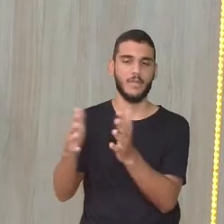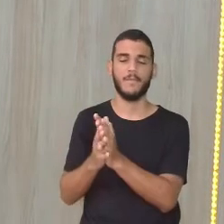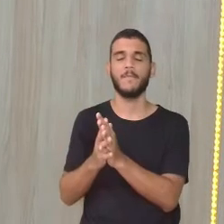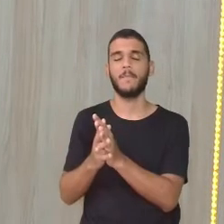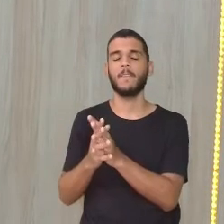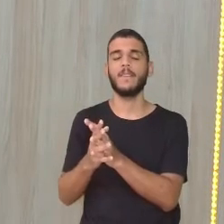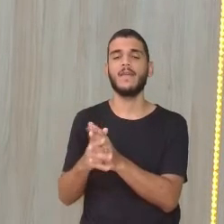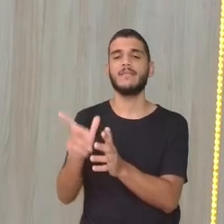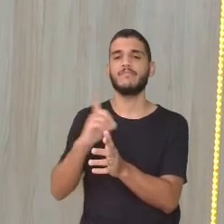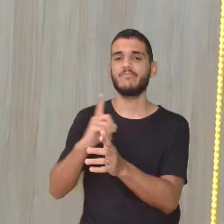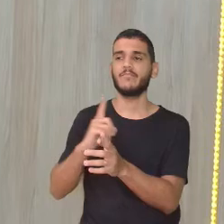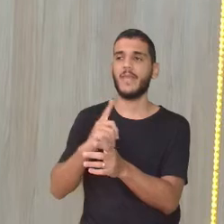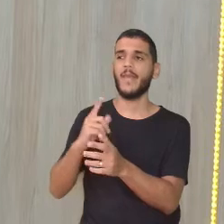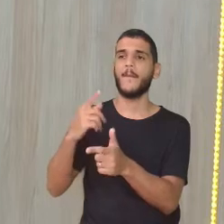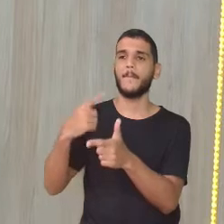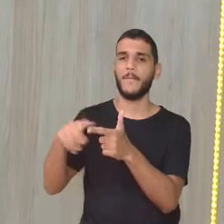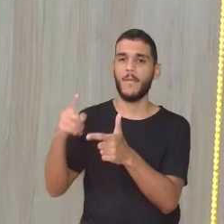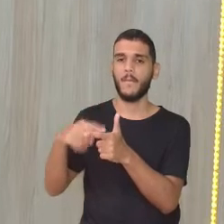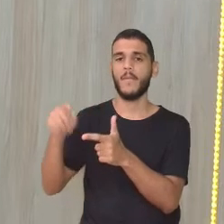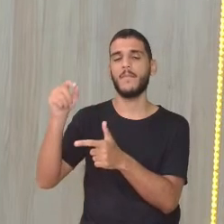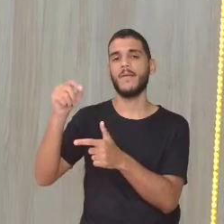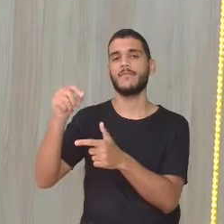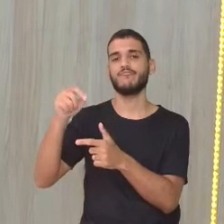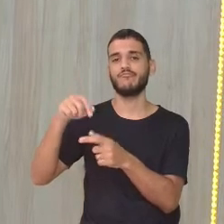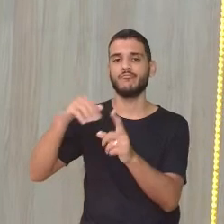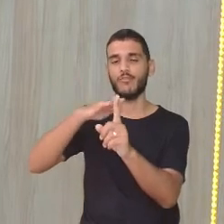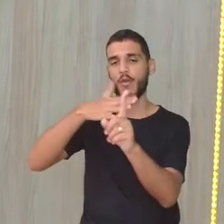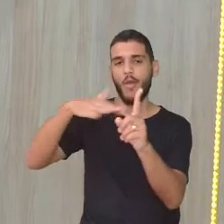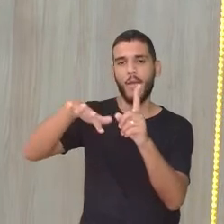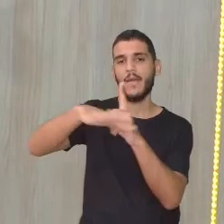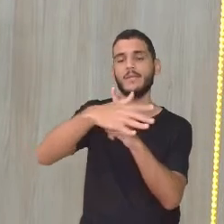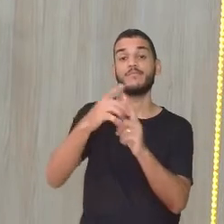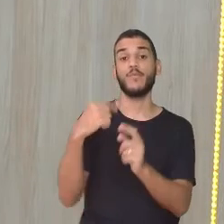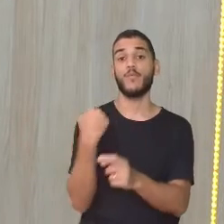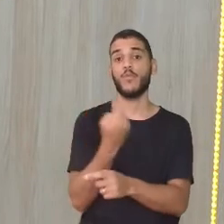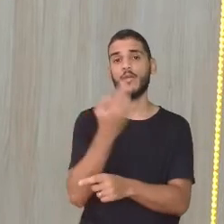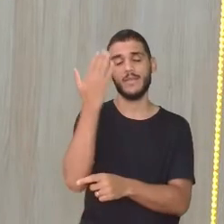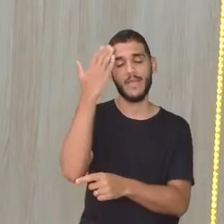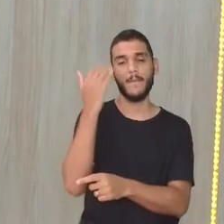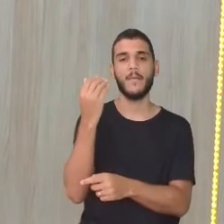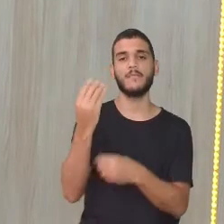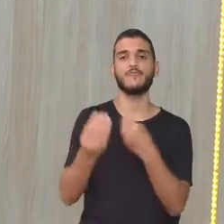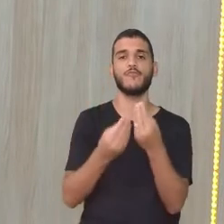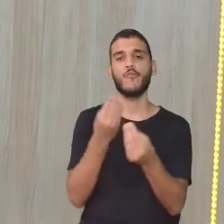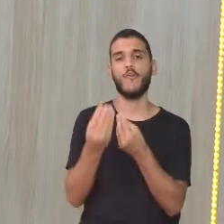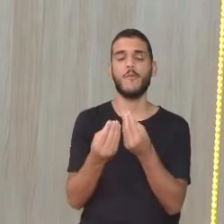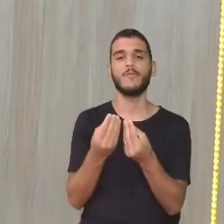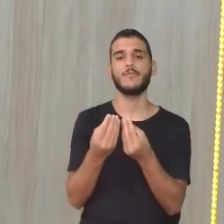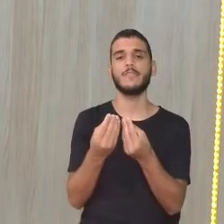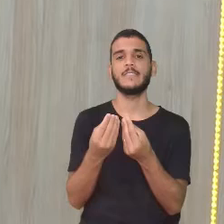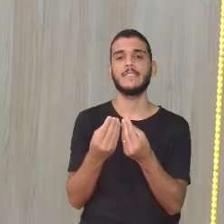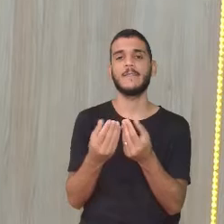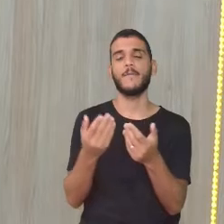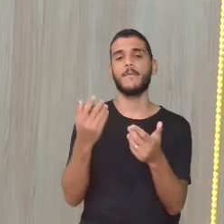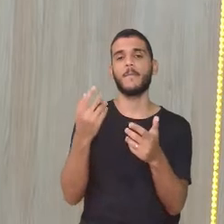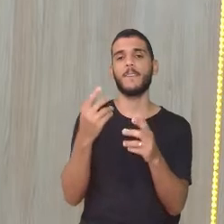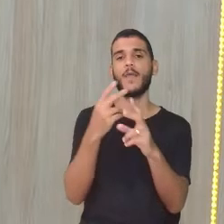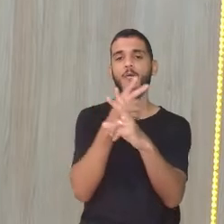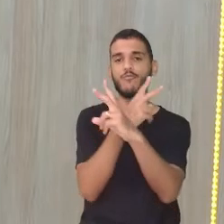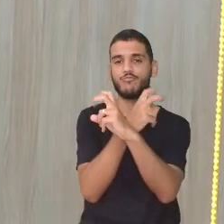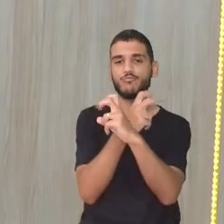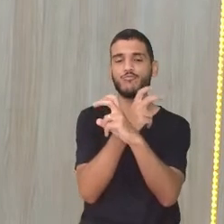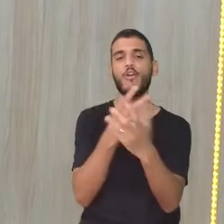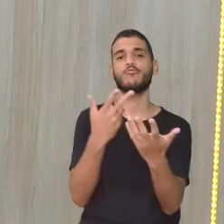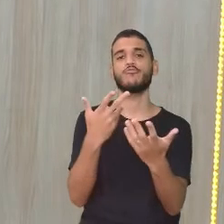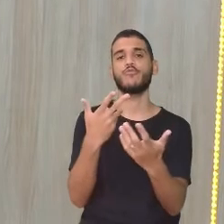disso, né? A gente sabe da questão dos agrotóxicos, né? Da poluição, não só ali dos riachos próximos, mas